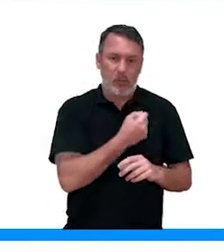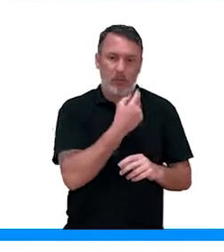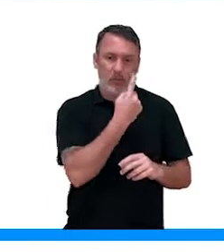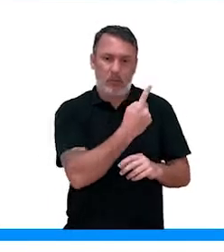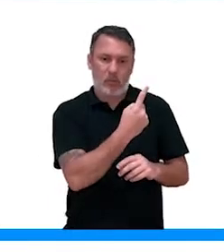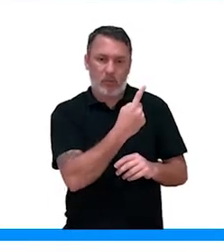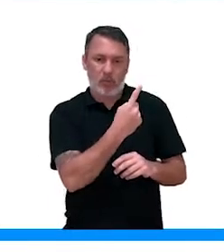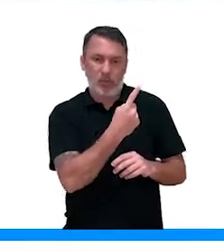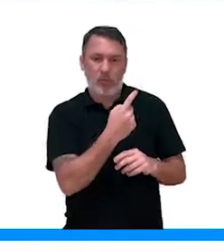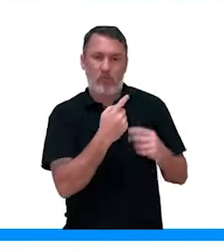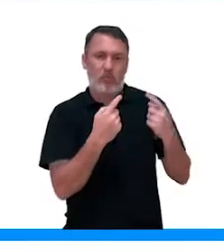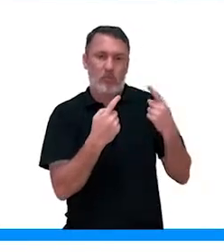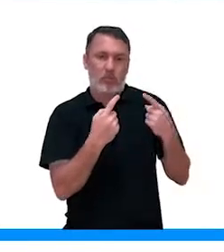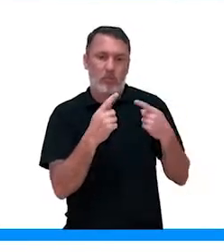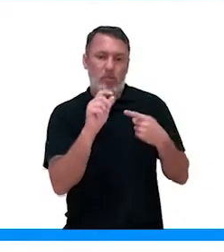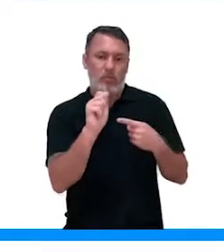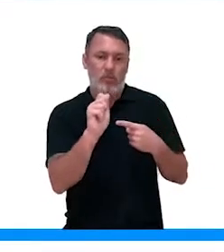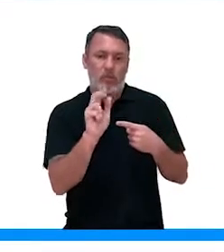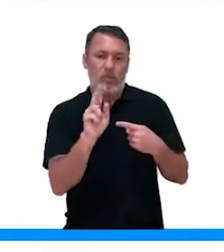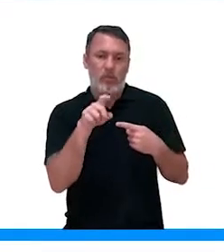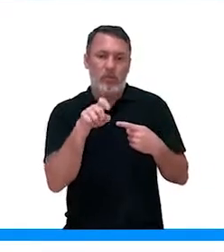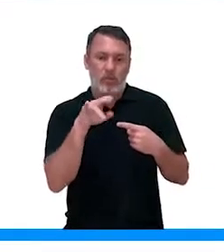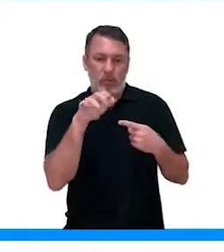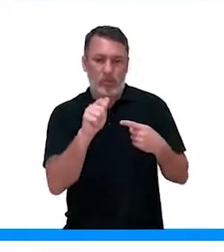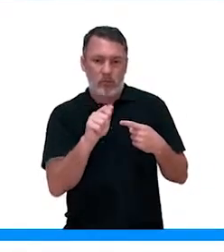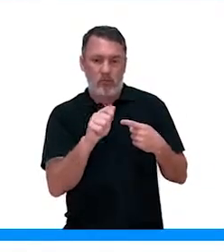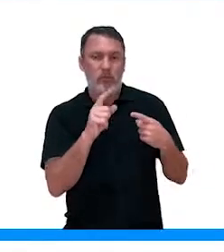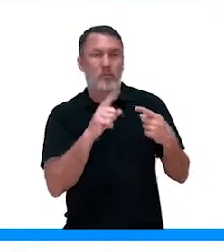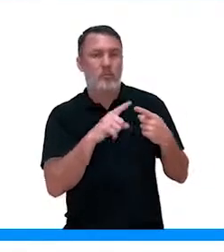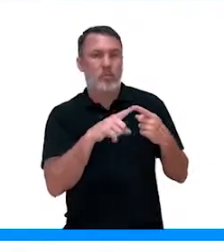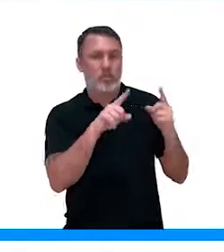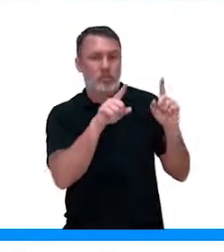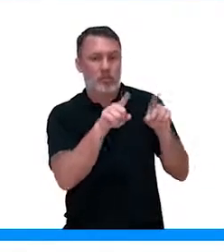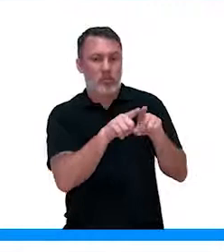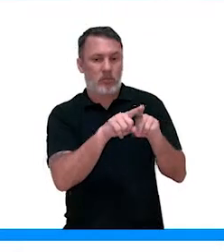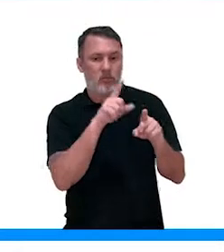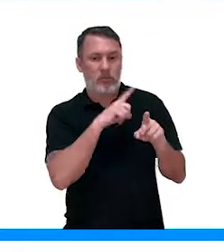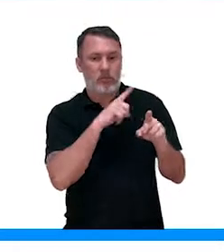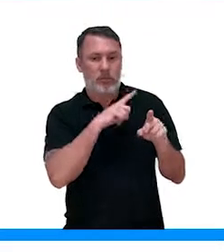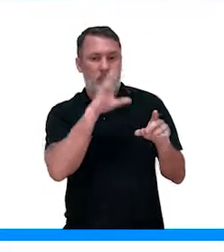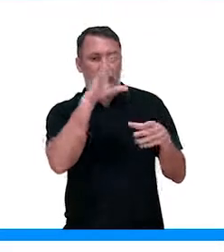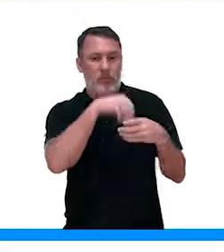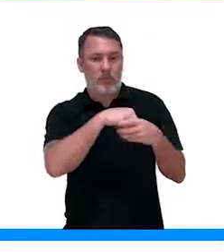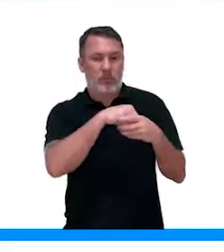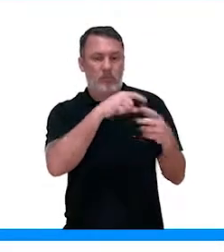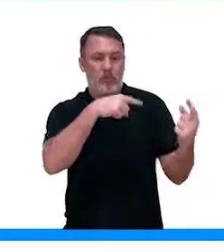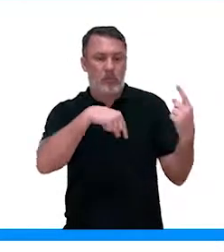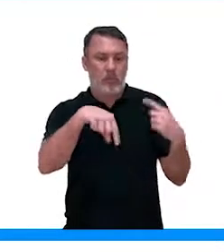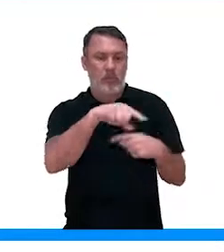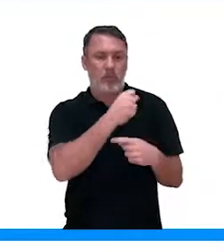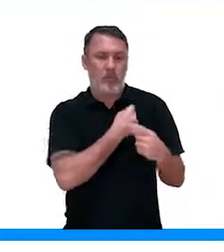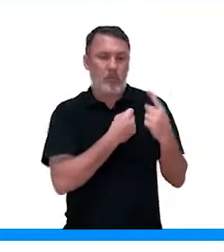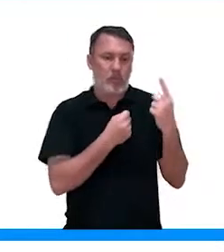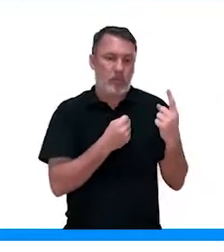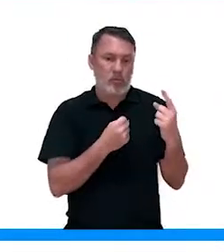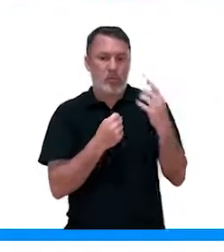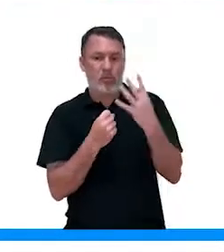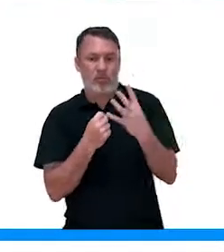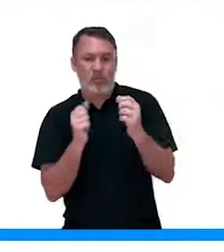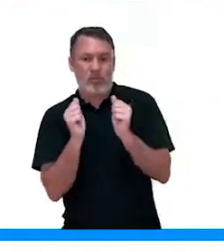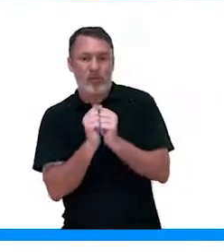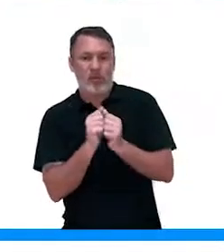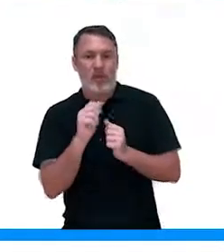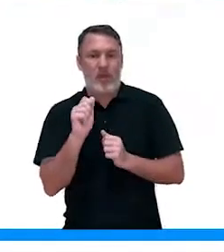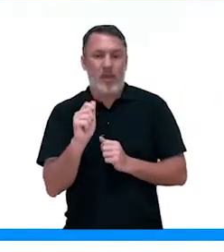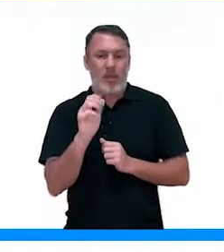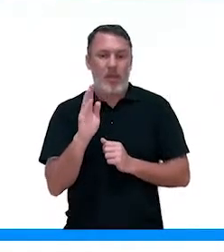número 1, dominância epical, a alcina, ela também está participando ali do processo junto com o número 1 e o número